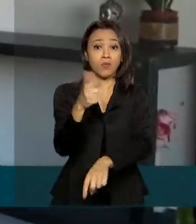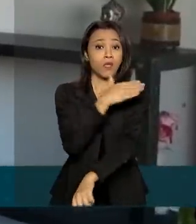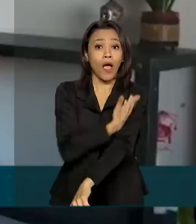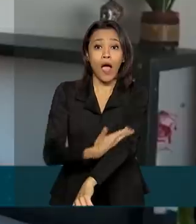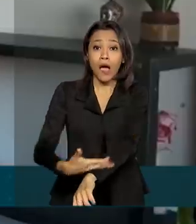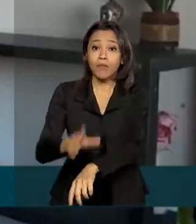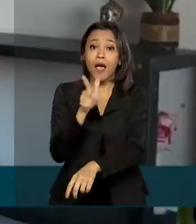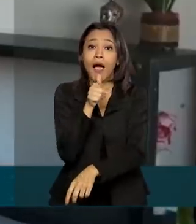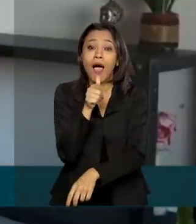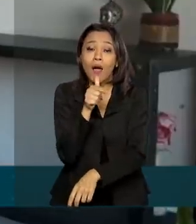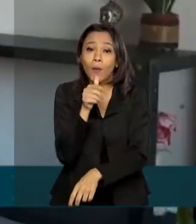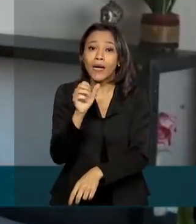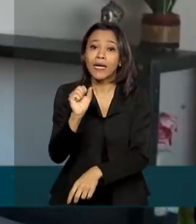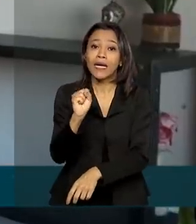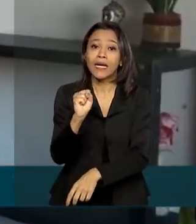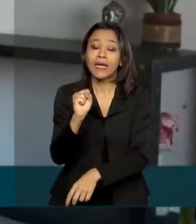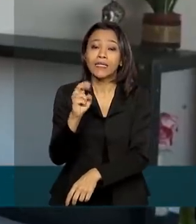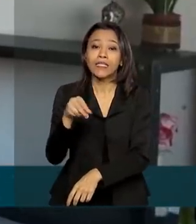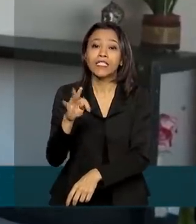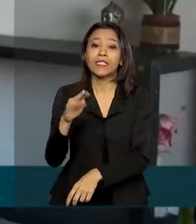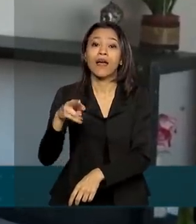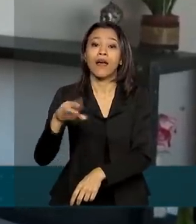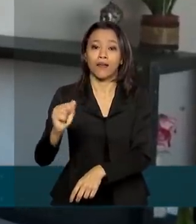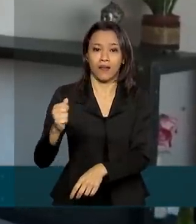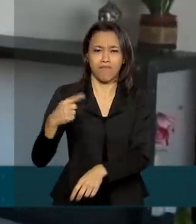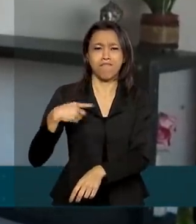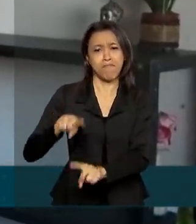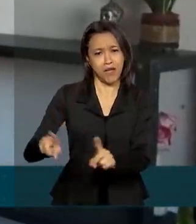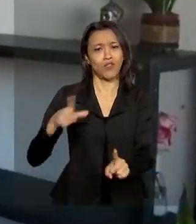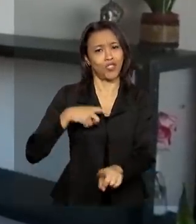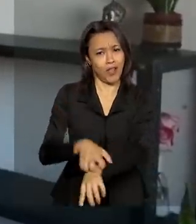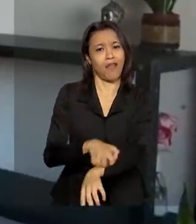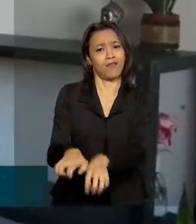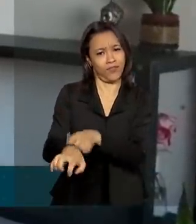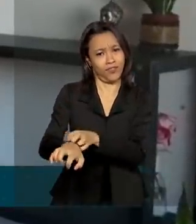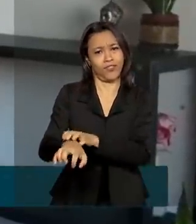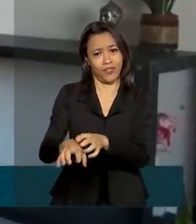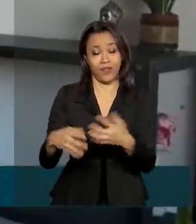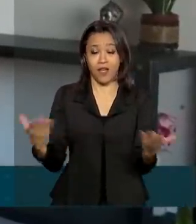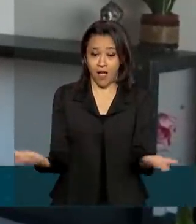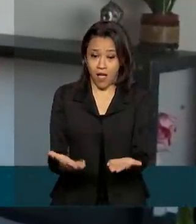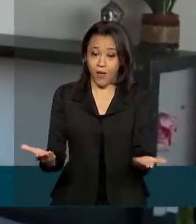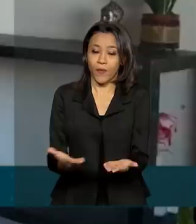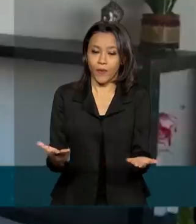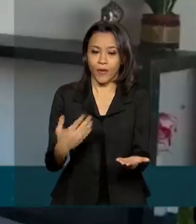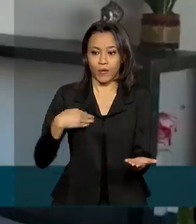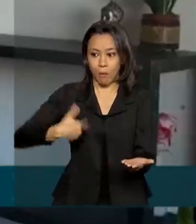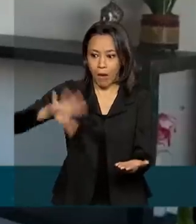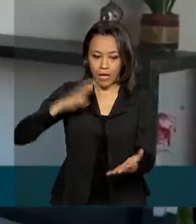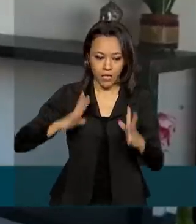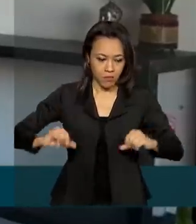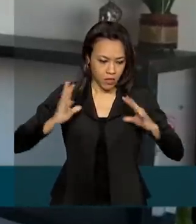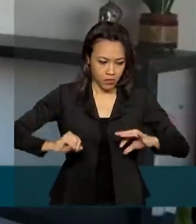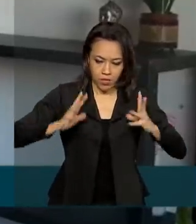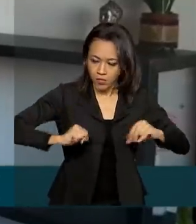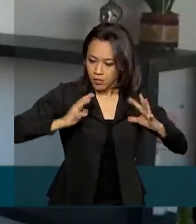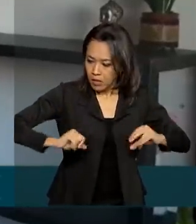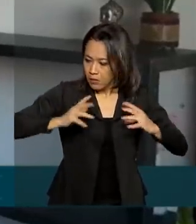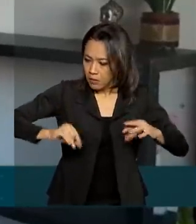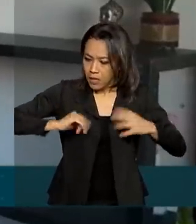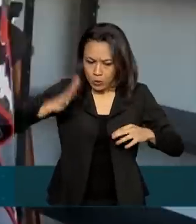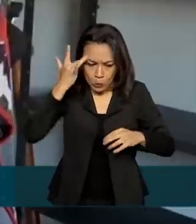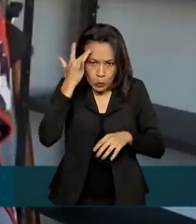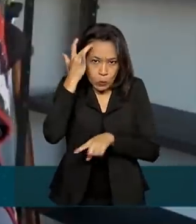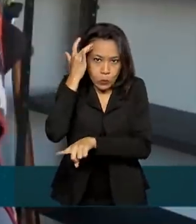sanitária em casa, mas eu tinha alergia, só que dava para levar tranquilo. Só que agora, como estou limpando muito mais, com a frequência maior,